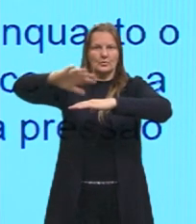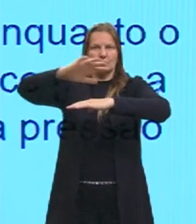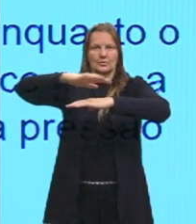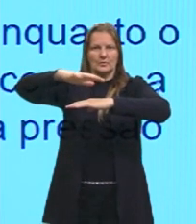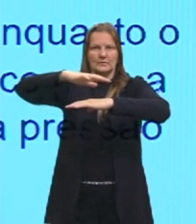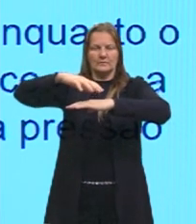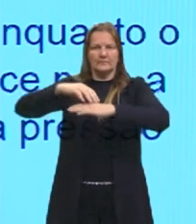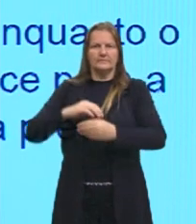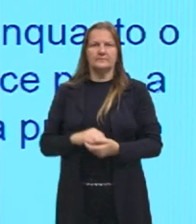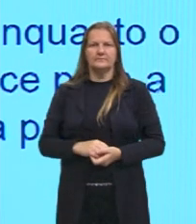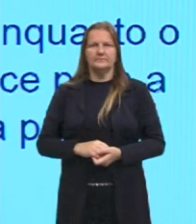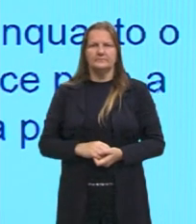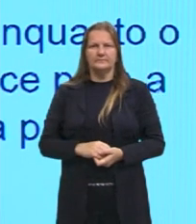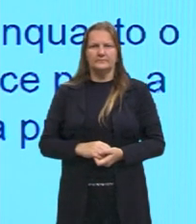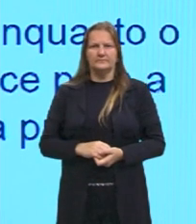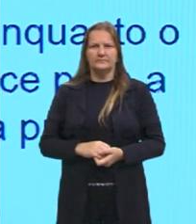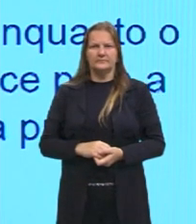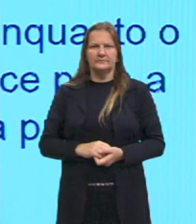de,